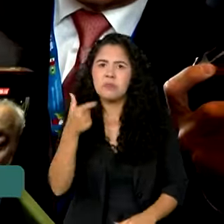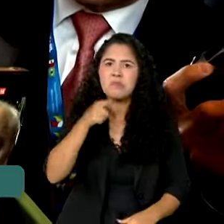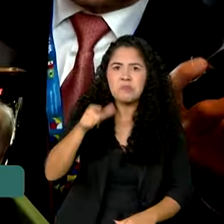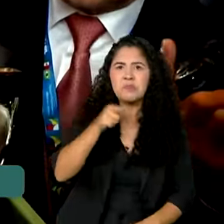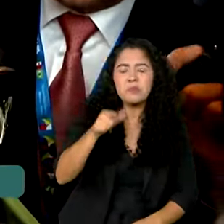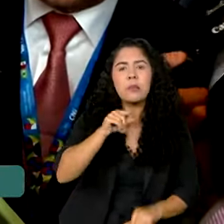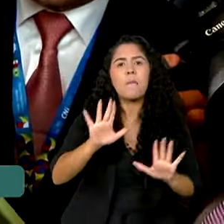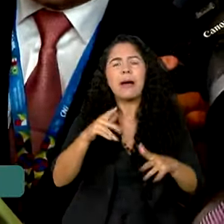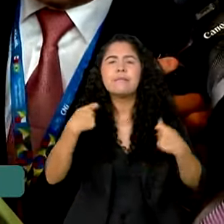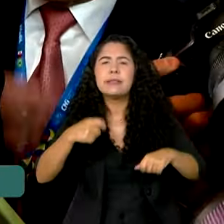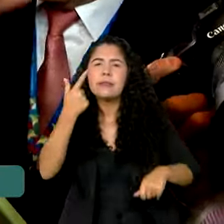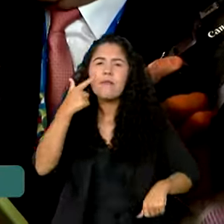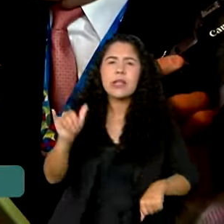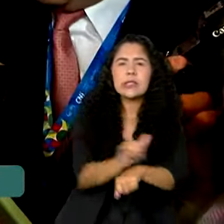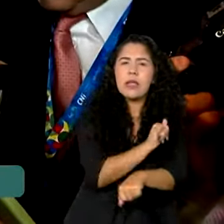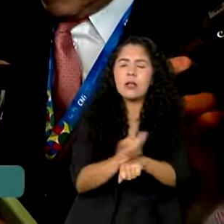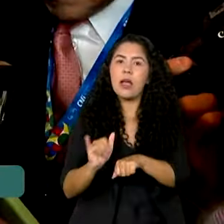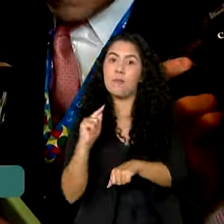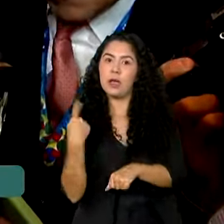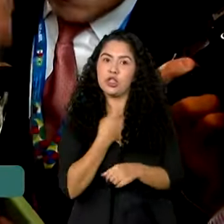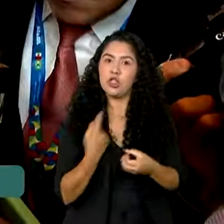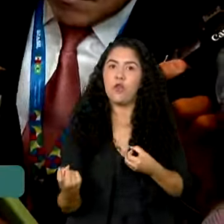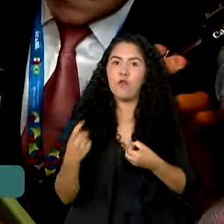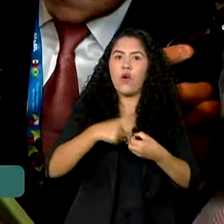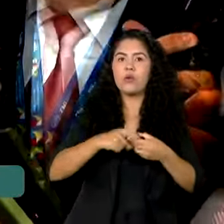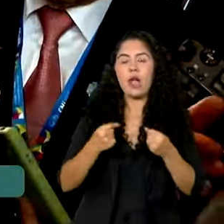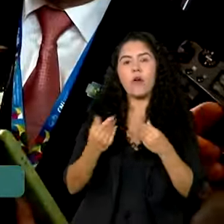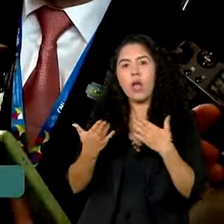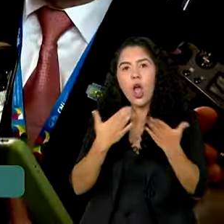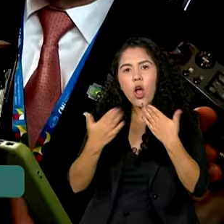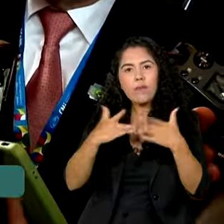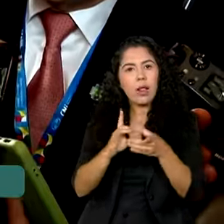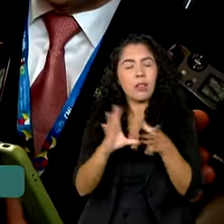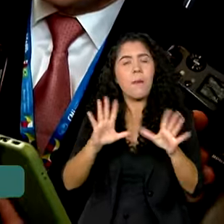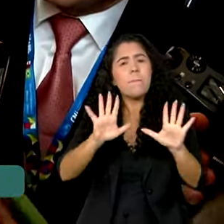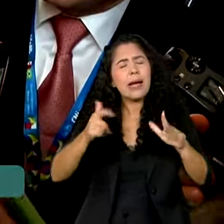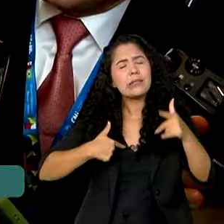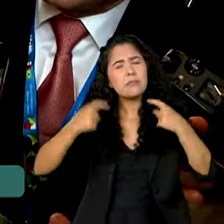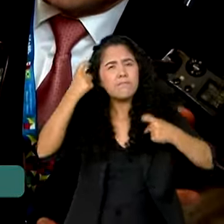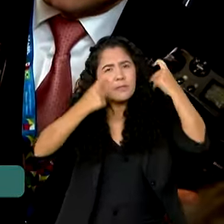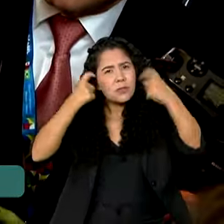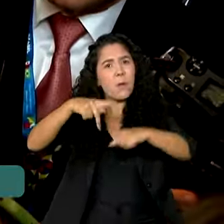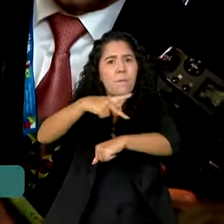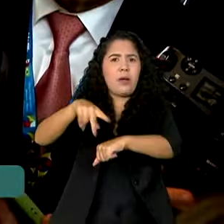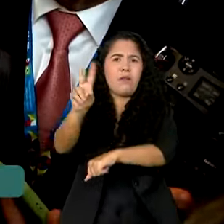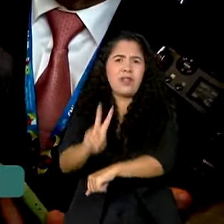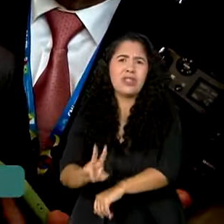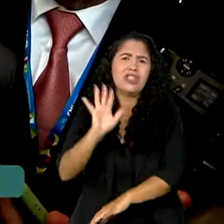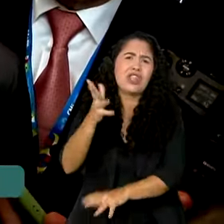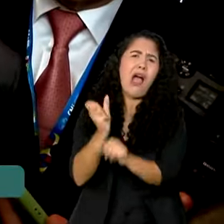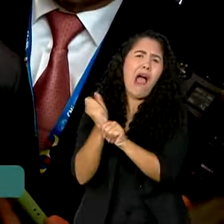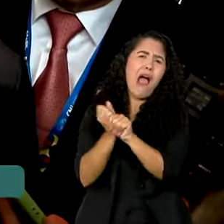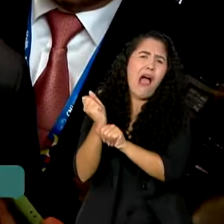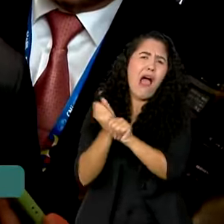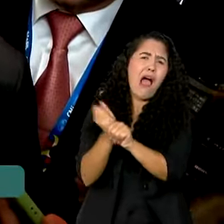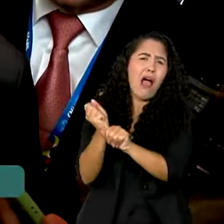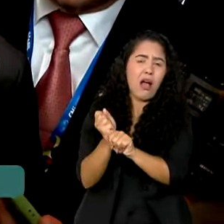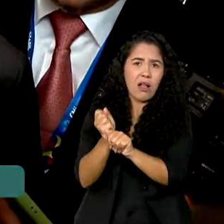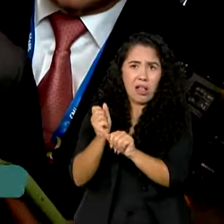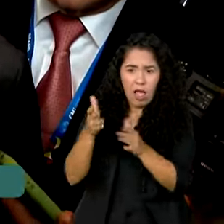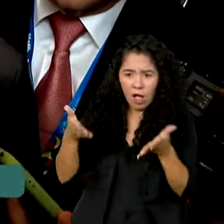encontrar um jeito de a gente retomar uma convivência democrática. Eu tenho preocupação com a Venezuela há muito tempo, não é de agora.